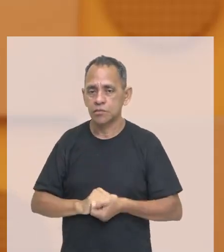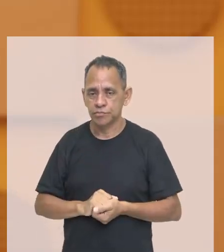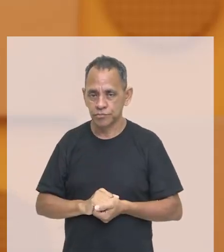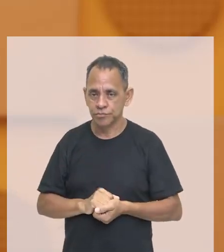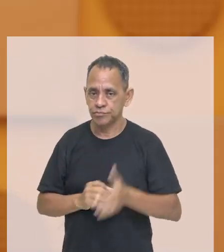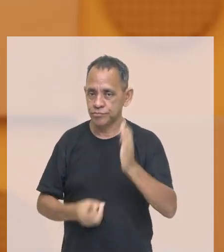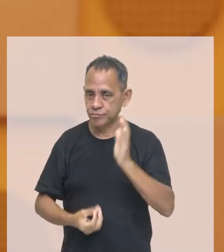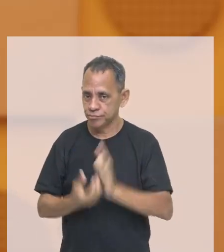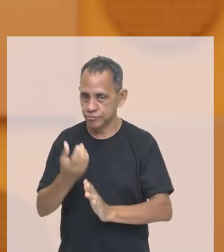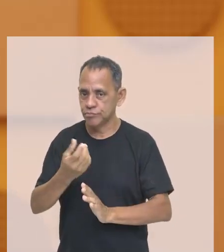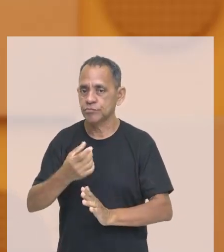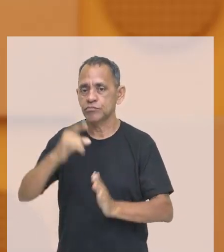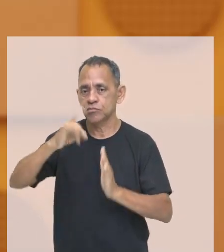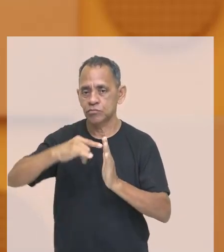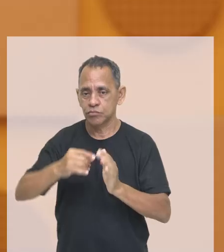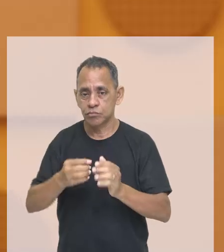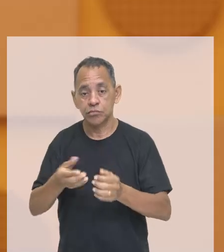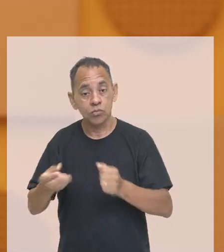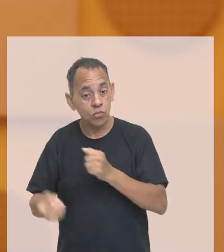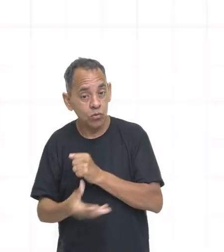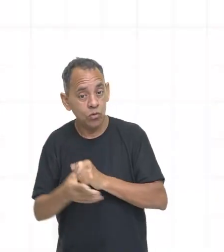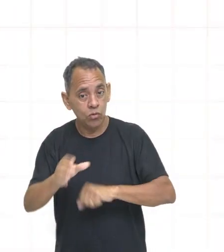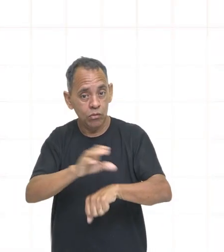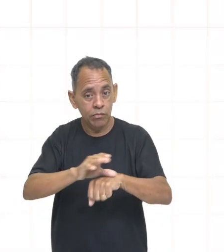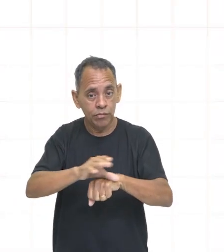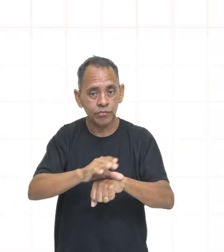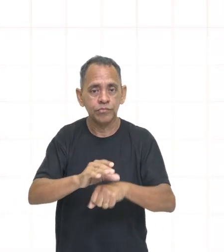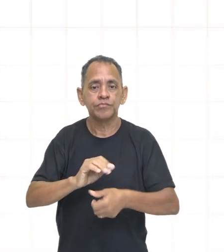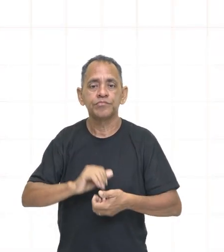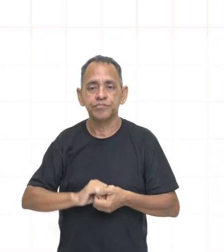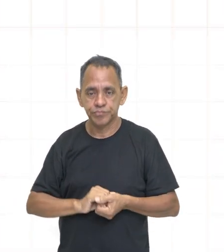da Constituição cidadã. Vamos ao texto, vamos lá.